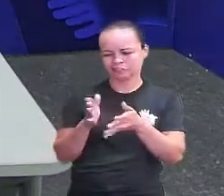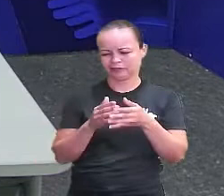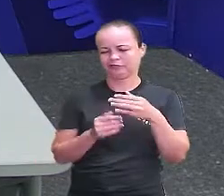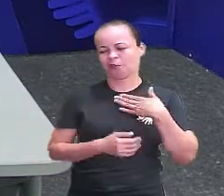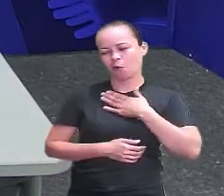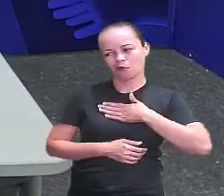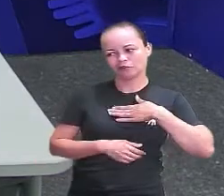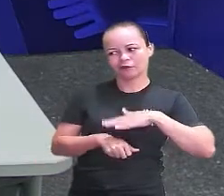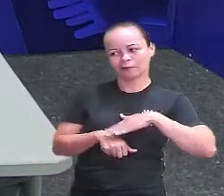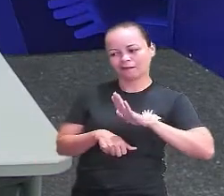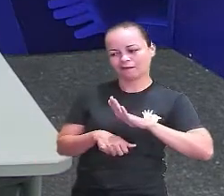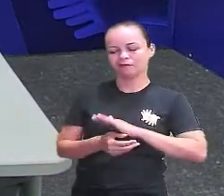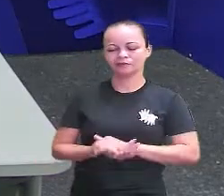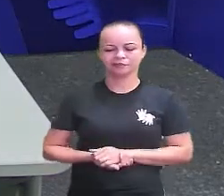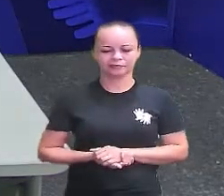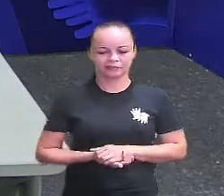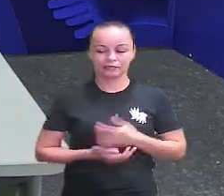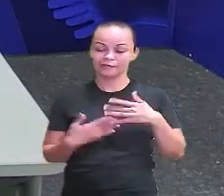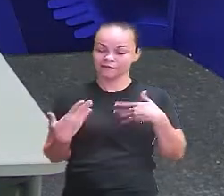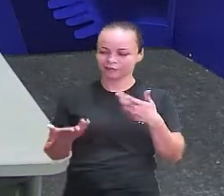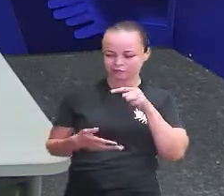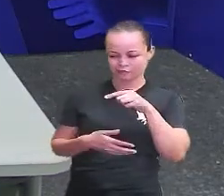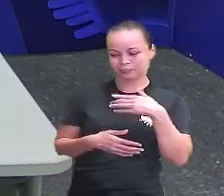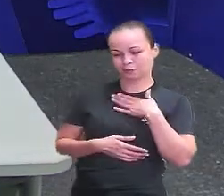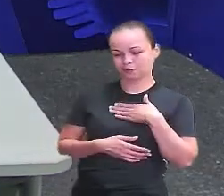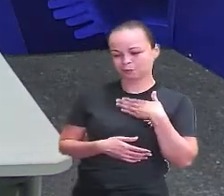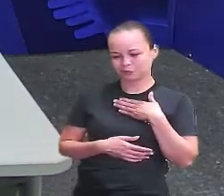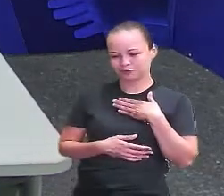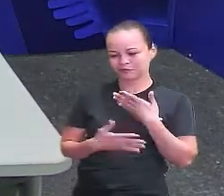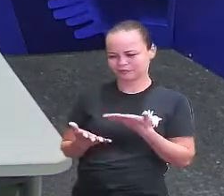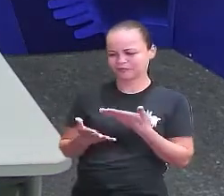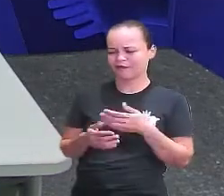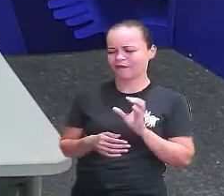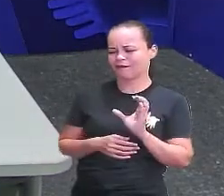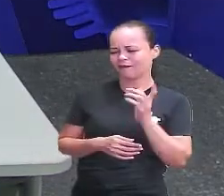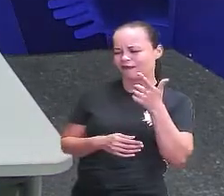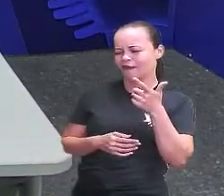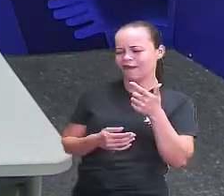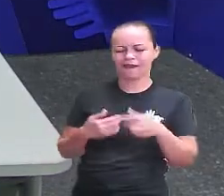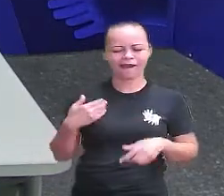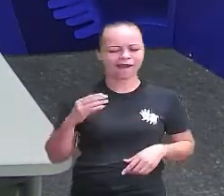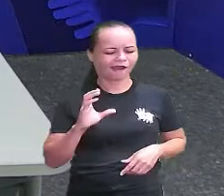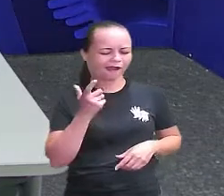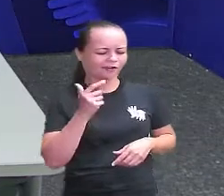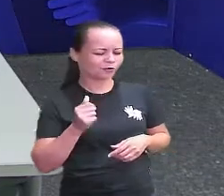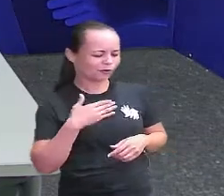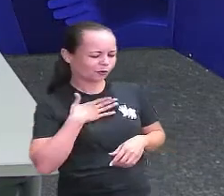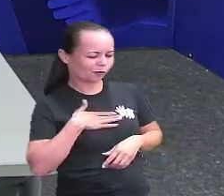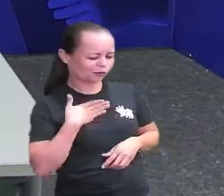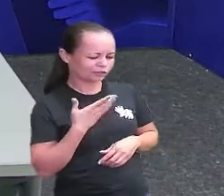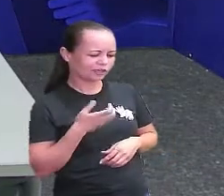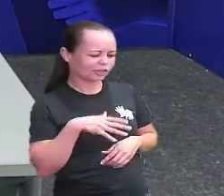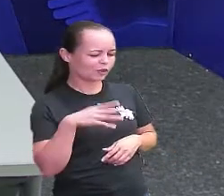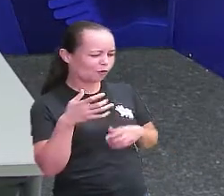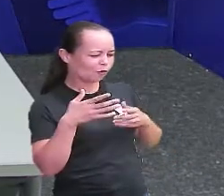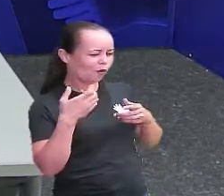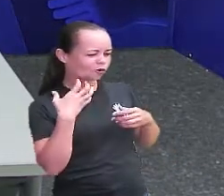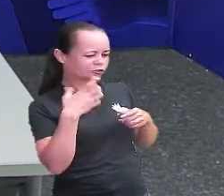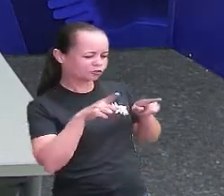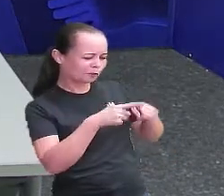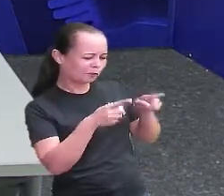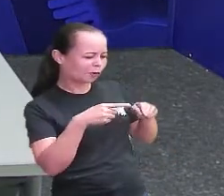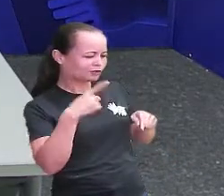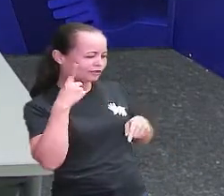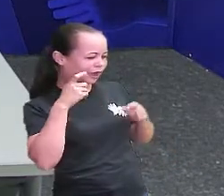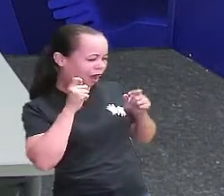bastante. E aí, Eurico, você gostou? Ah, claro que eu gostei, né? E eu que gosto muito de ouvir, música alta, agora